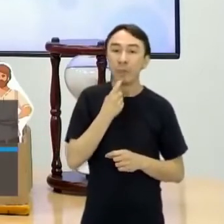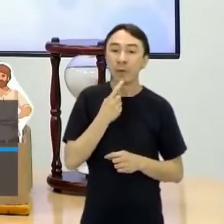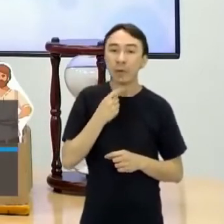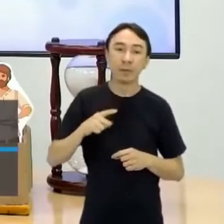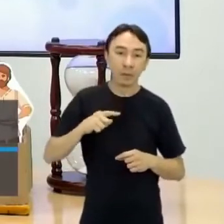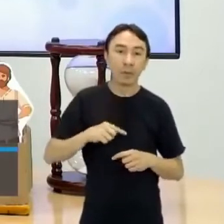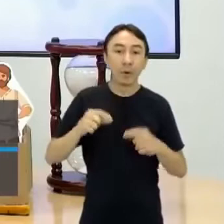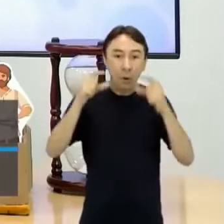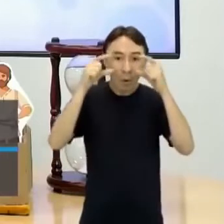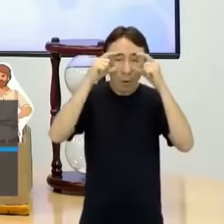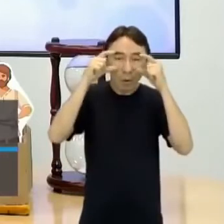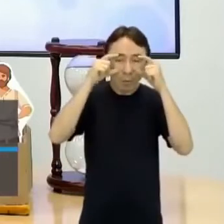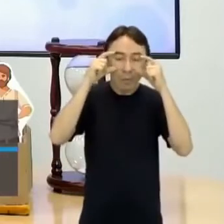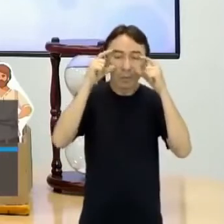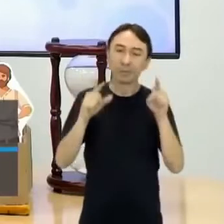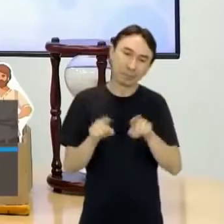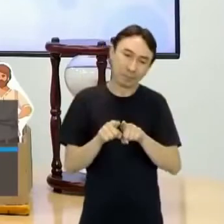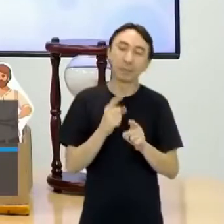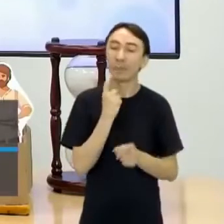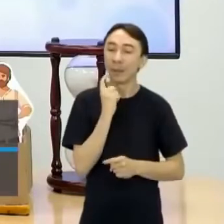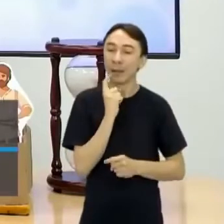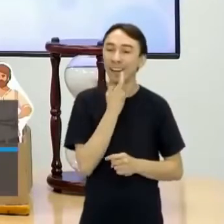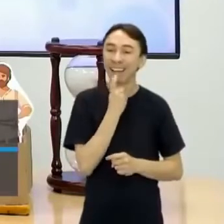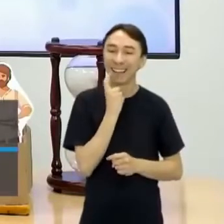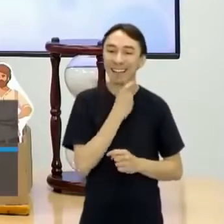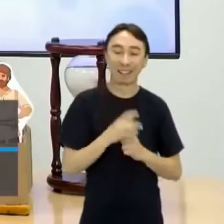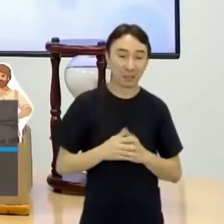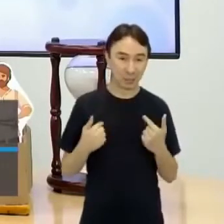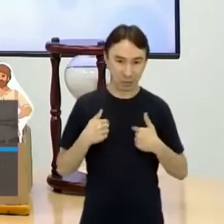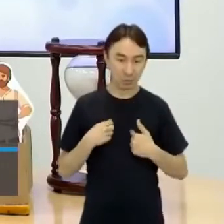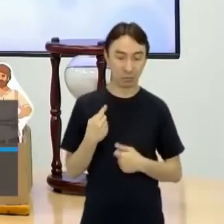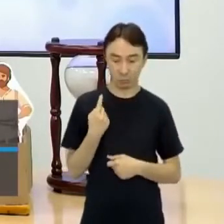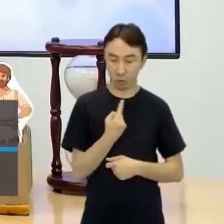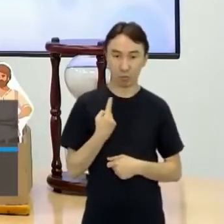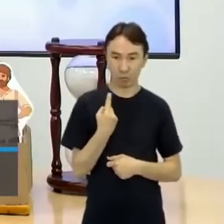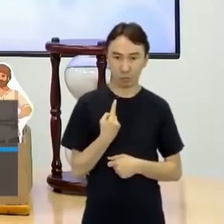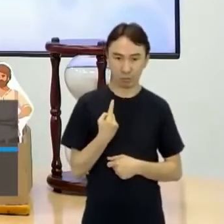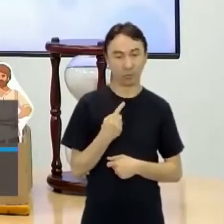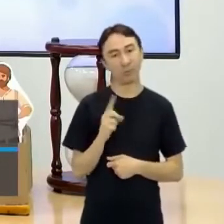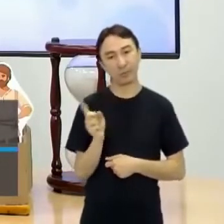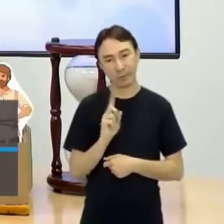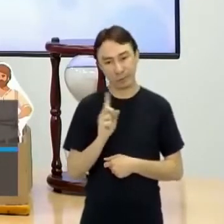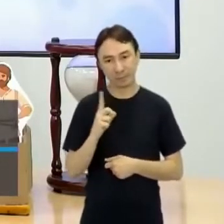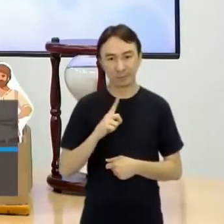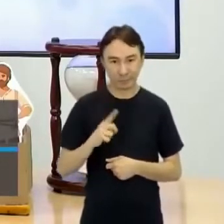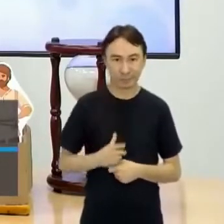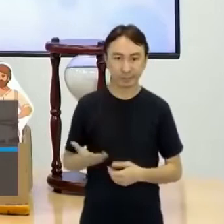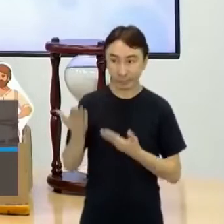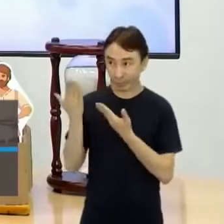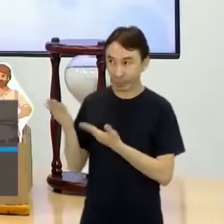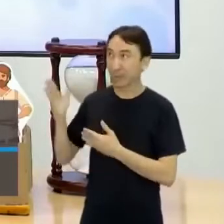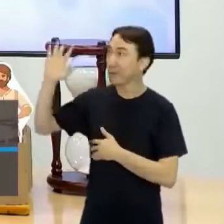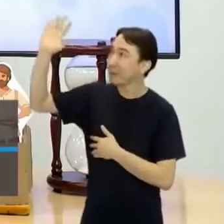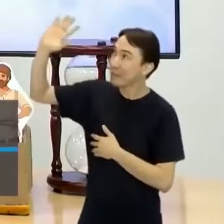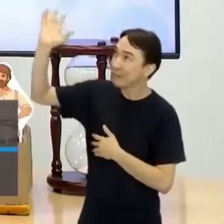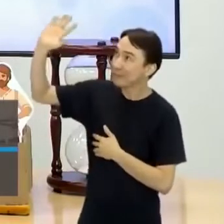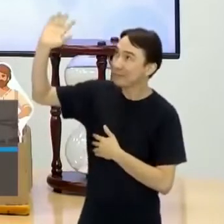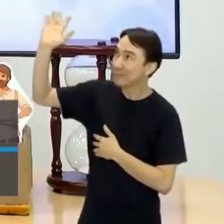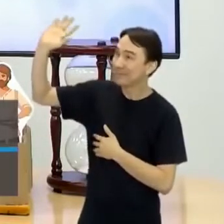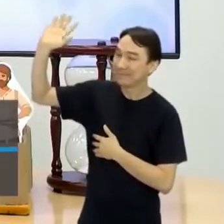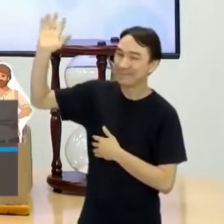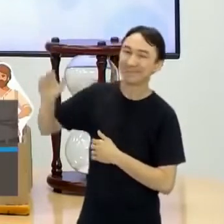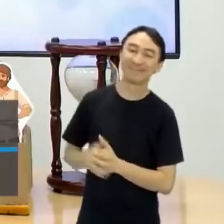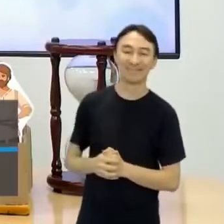e estou muito feliz de estar aqui com vocês, mas não estou sozinha, estou acompanhada aqui. Nós temos o Hélder no Libras. Bom dia, Hélder.